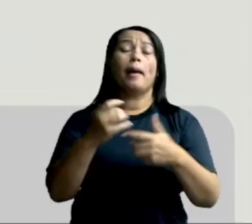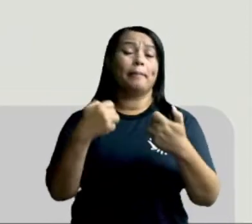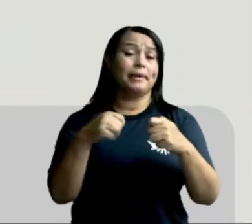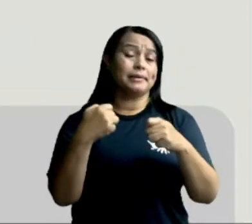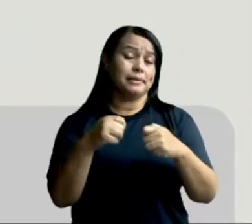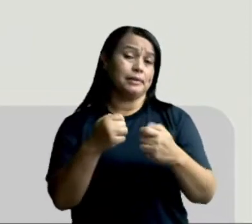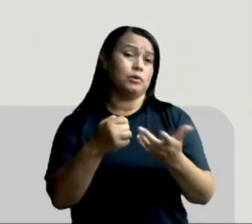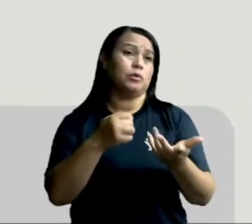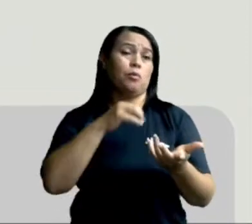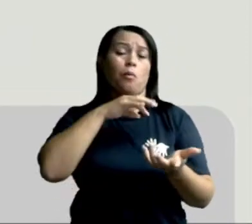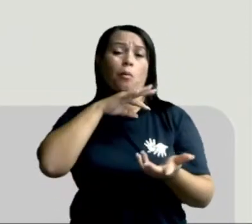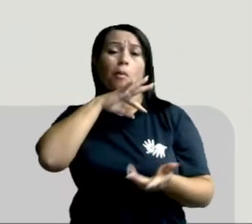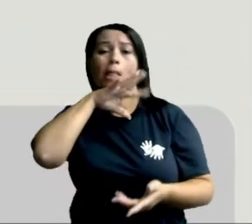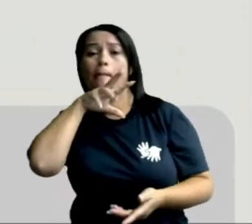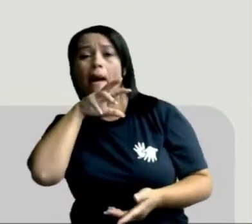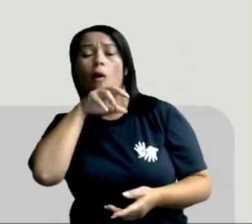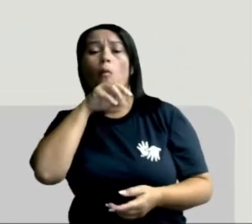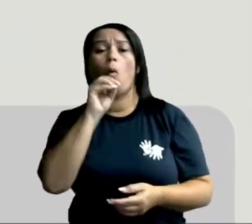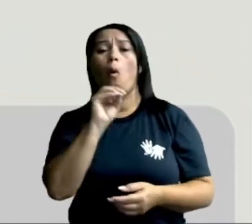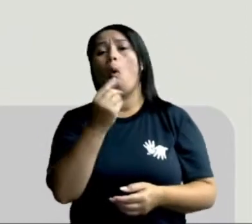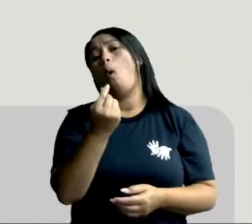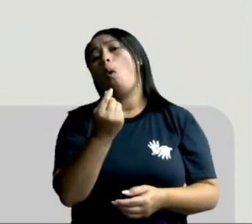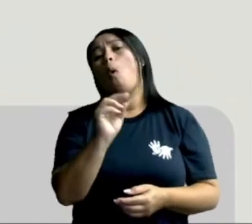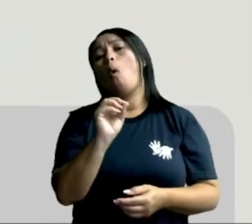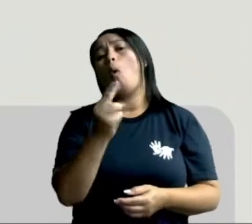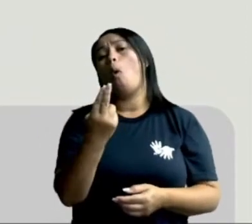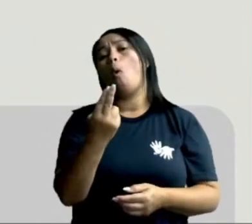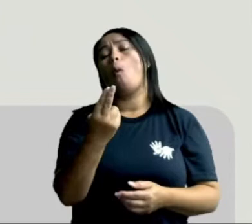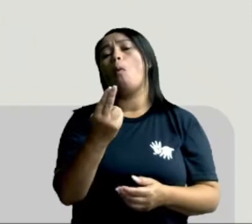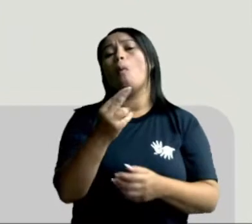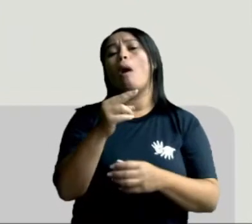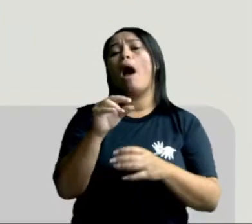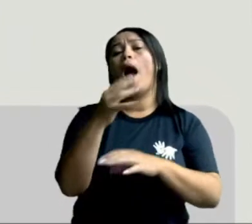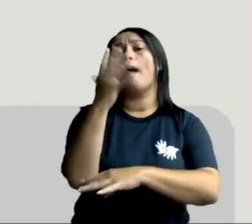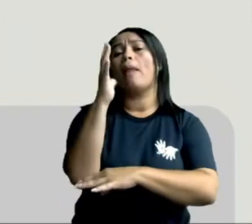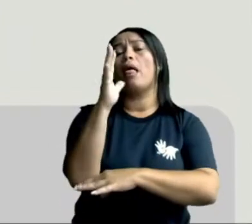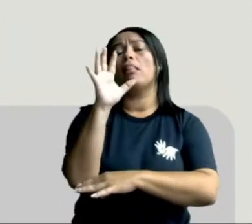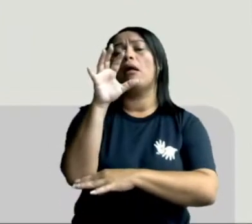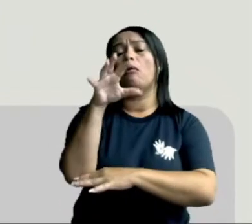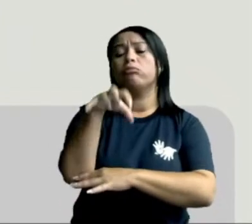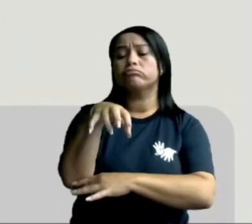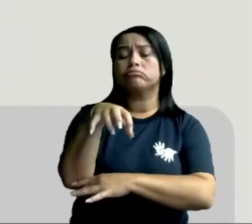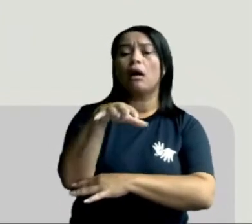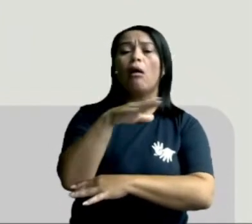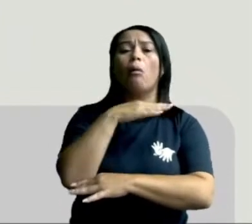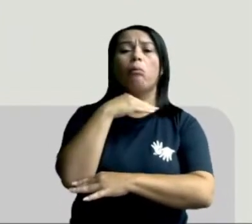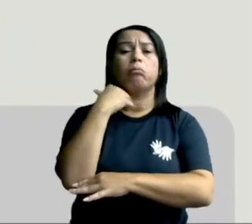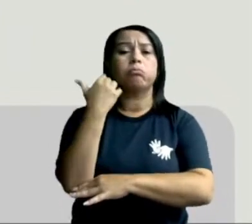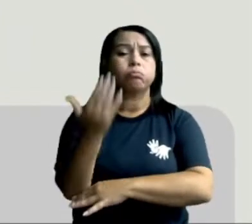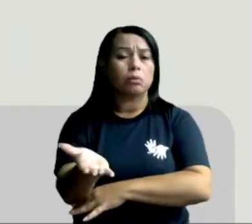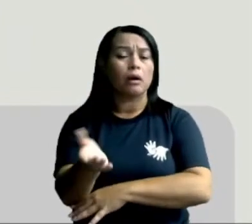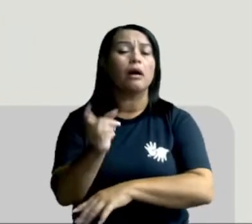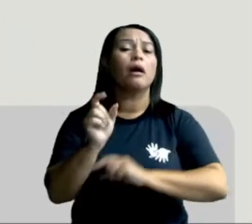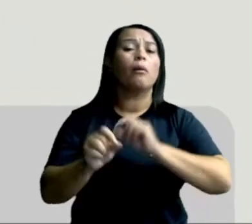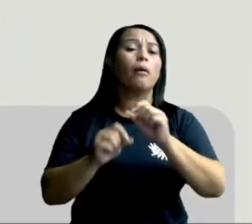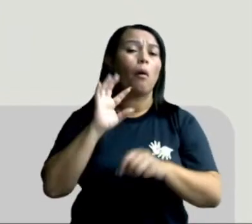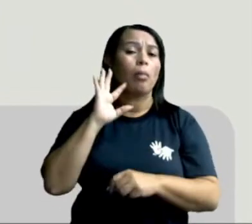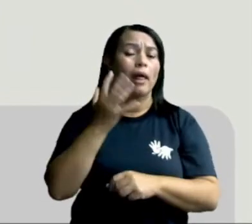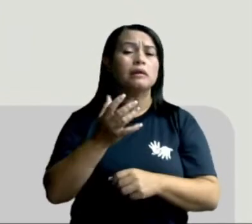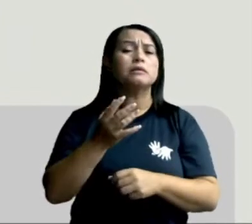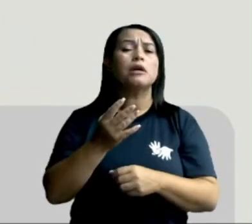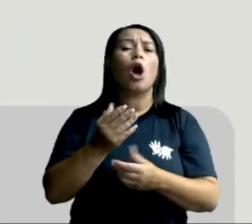ou a planta morra, fique lá estático e comece o processo de decomposição.